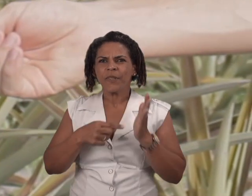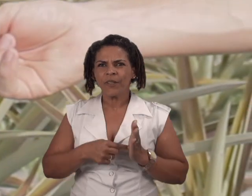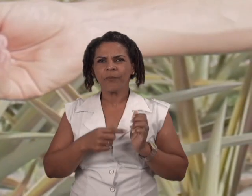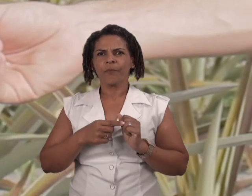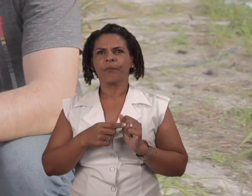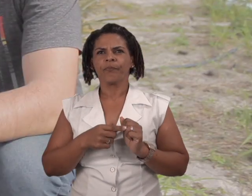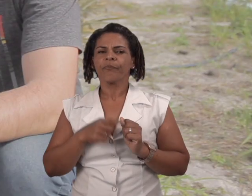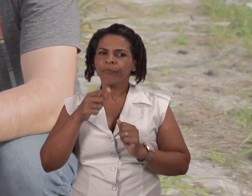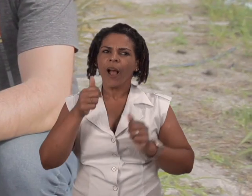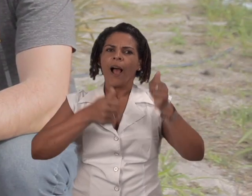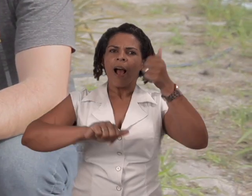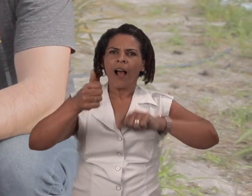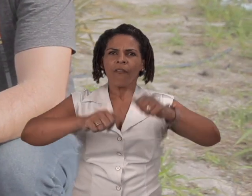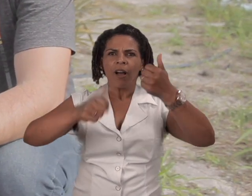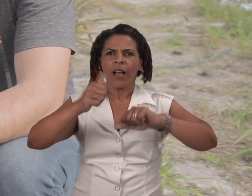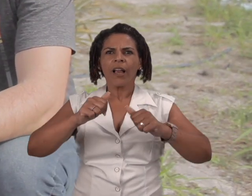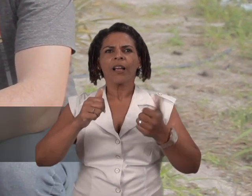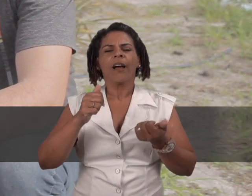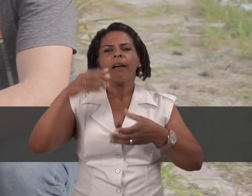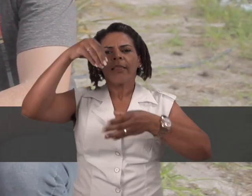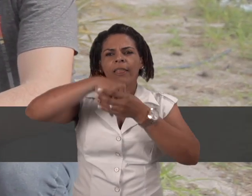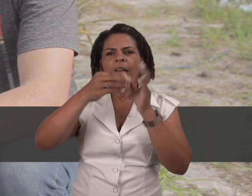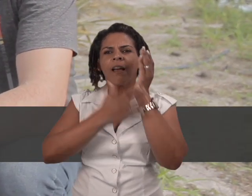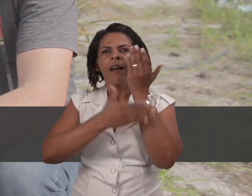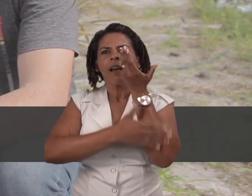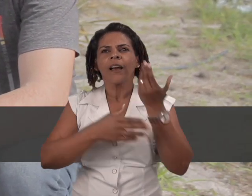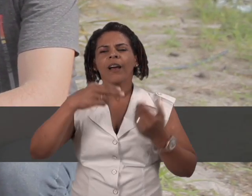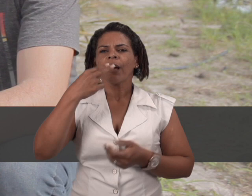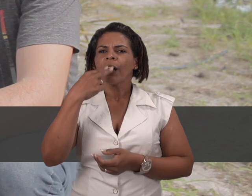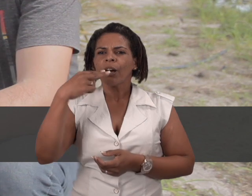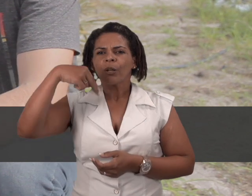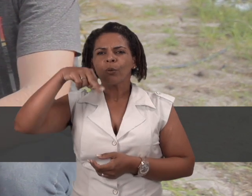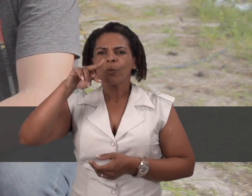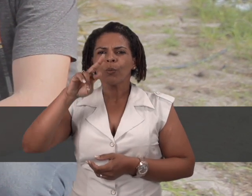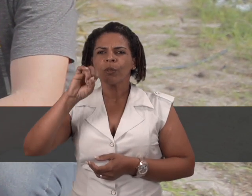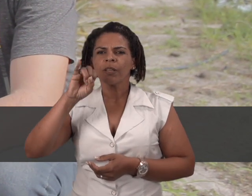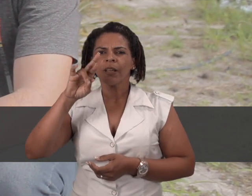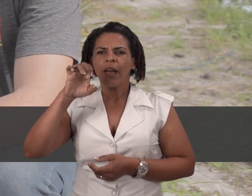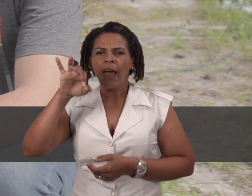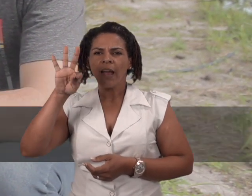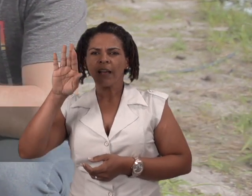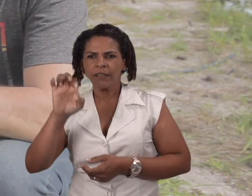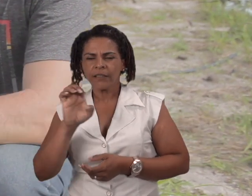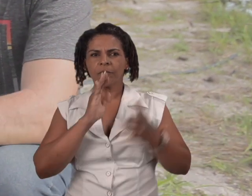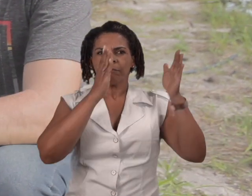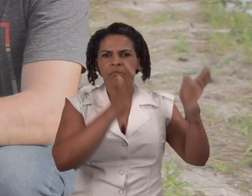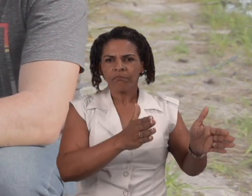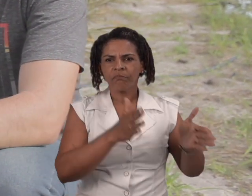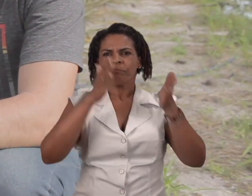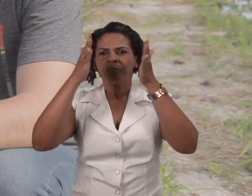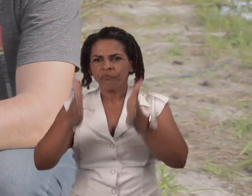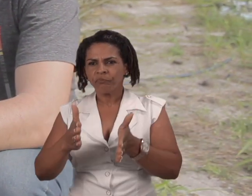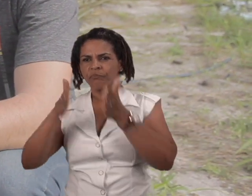na coroa. É avaliado concentração de nutrientes, parcelamento de nutrientes. Então, cada parcela